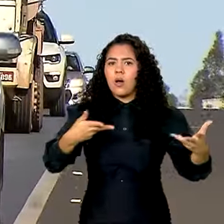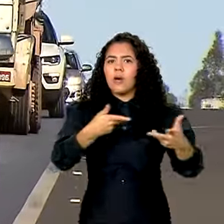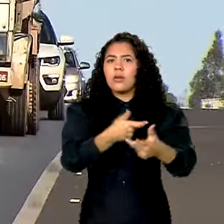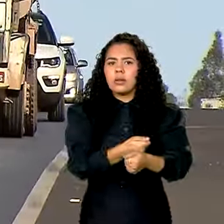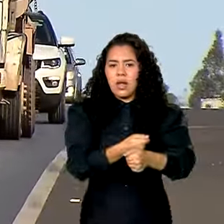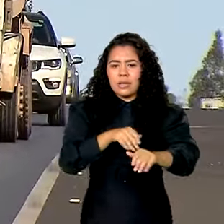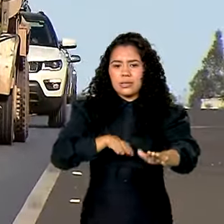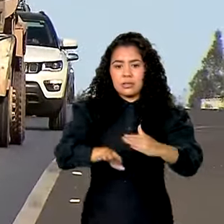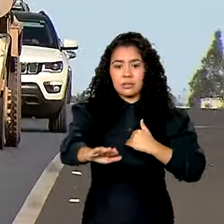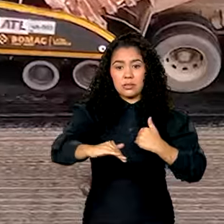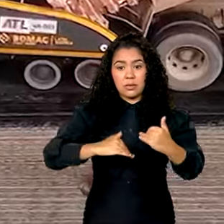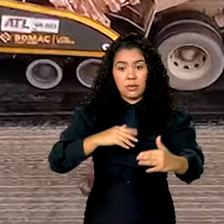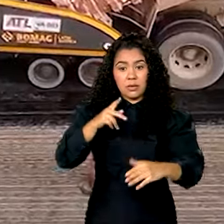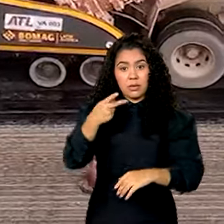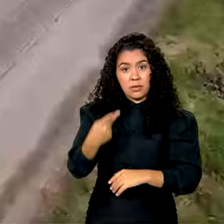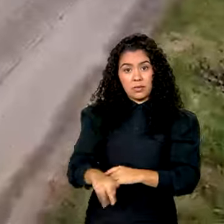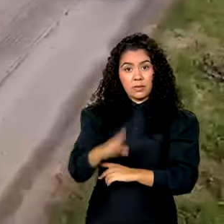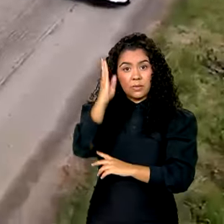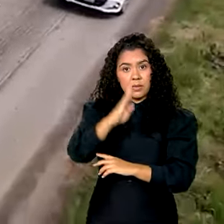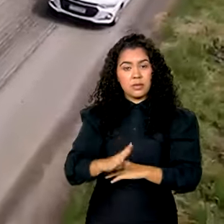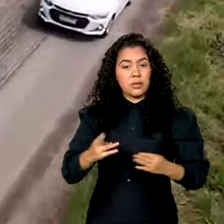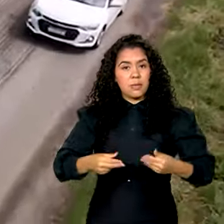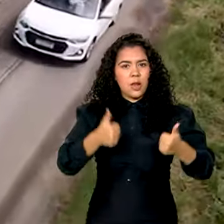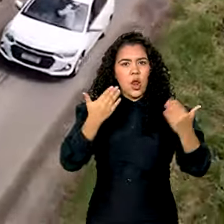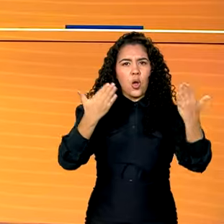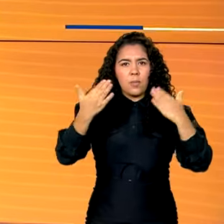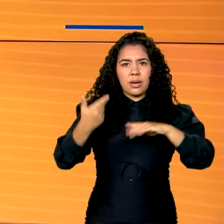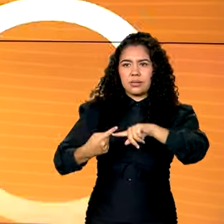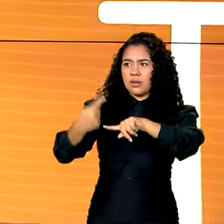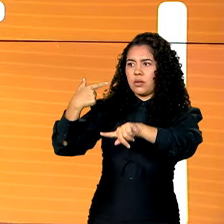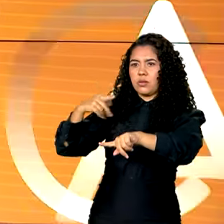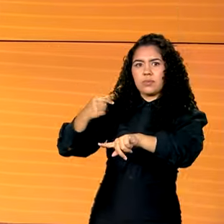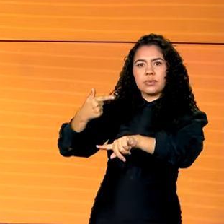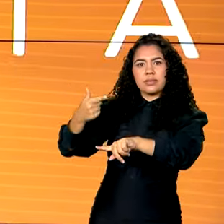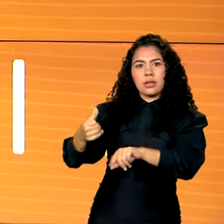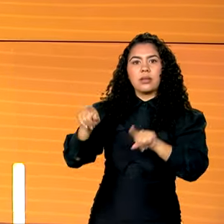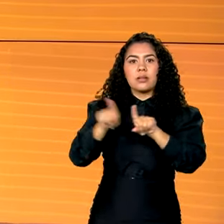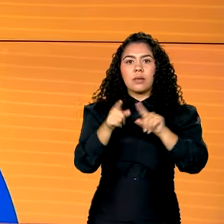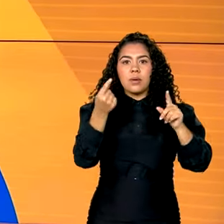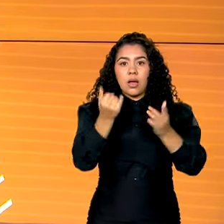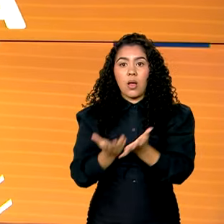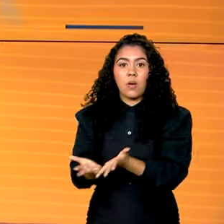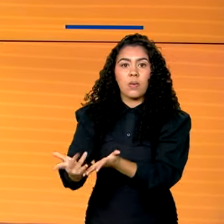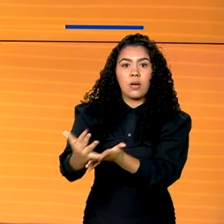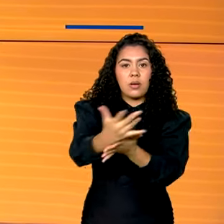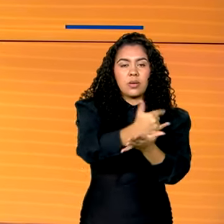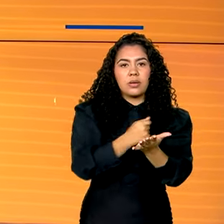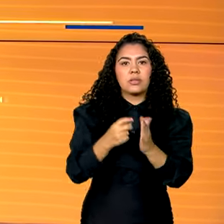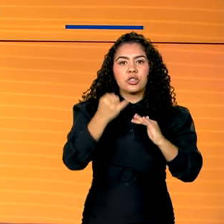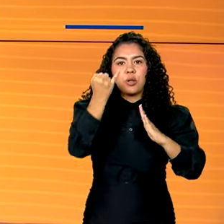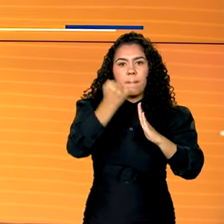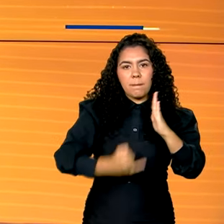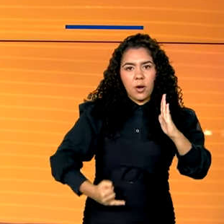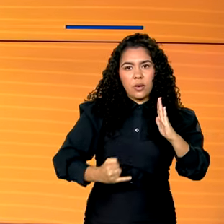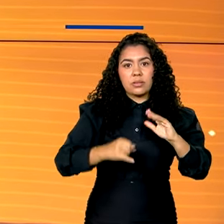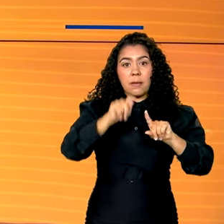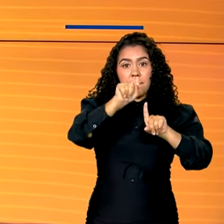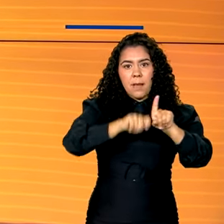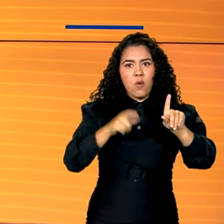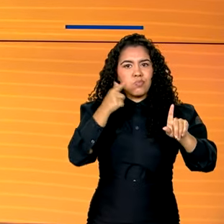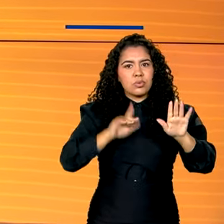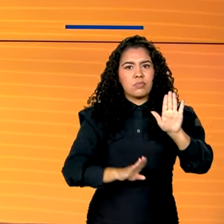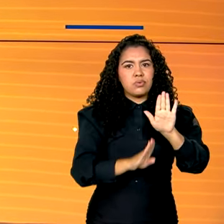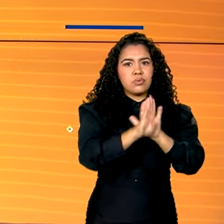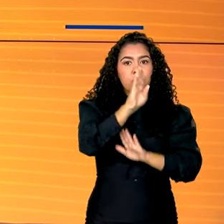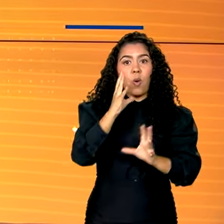federais no país foi o melhor desde 2016. E a arrecadação com impostos em maio atinge novo recorde e chega a